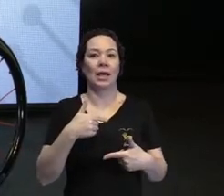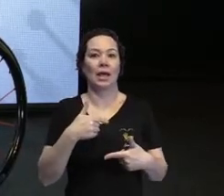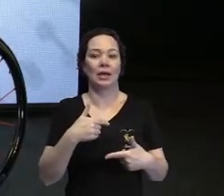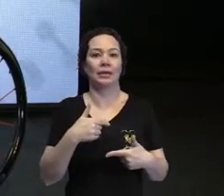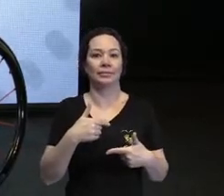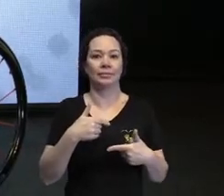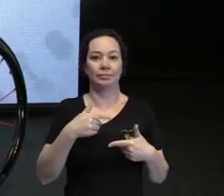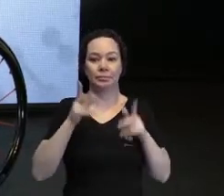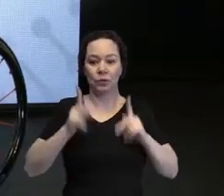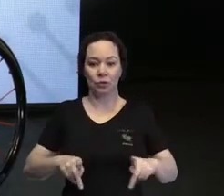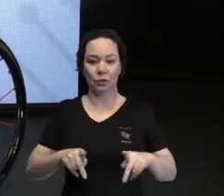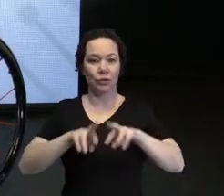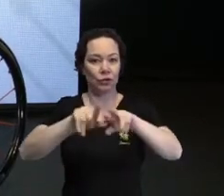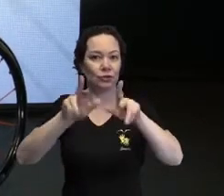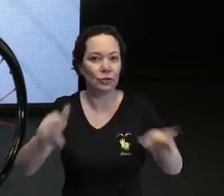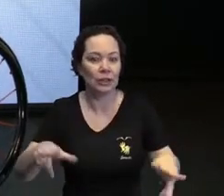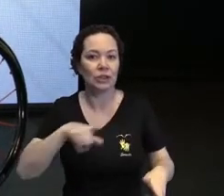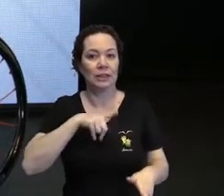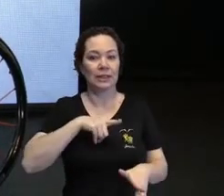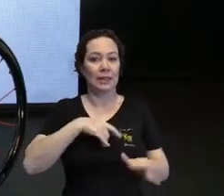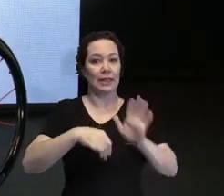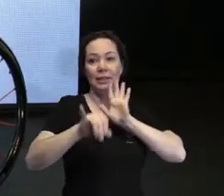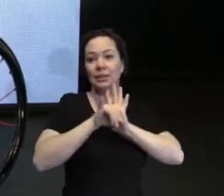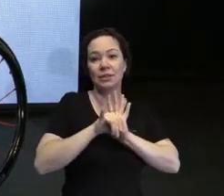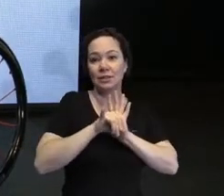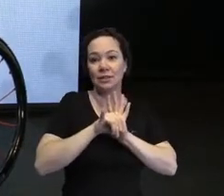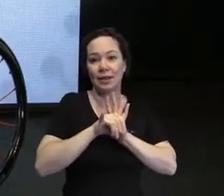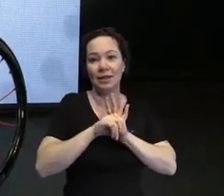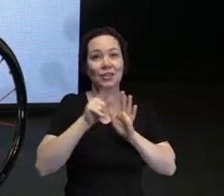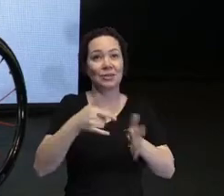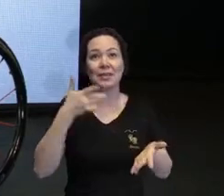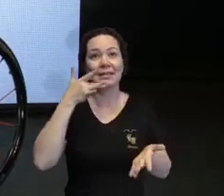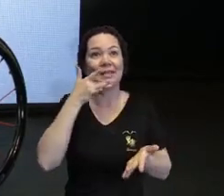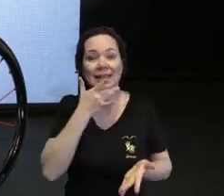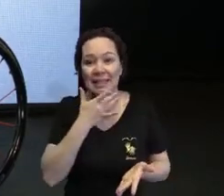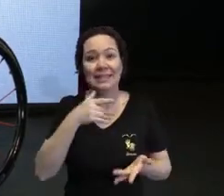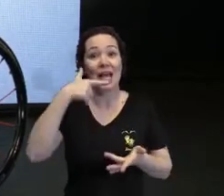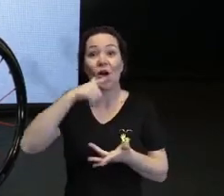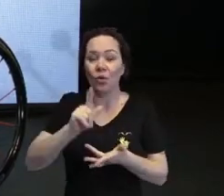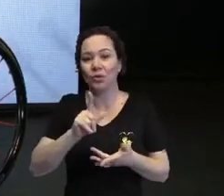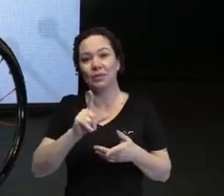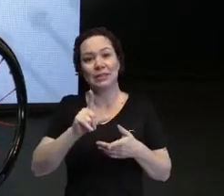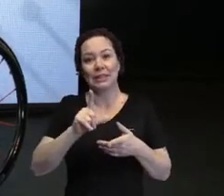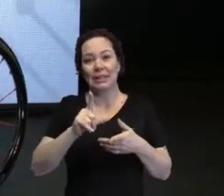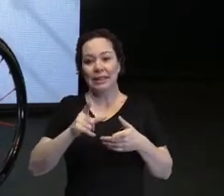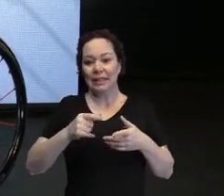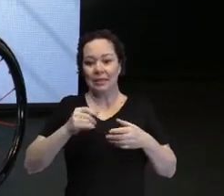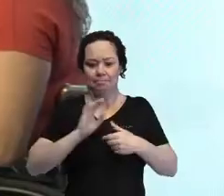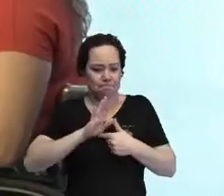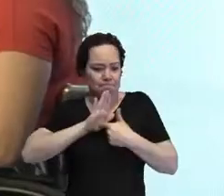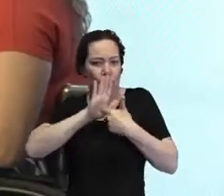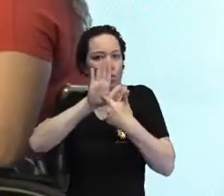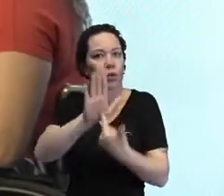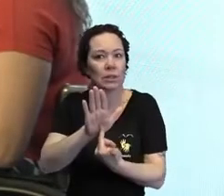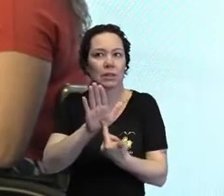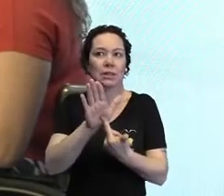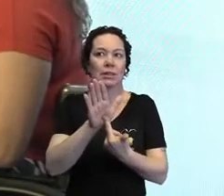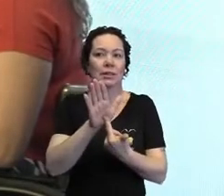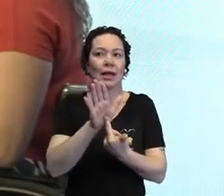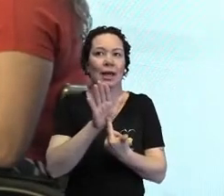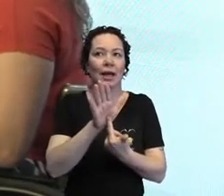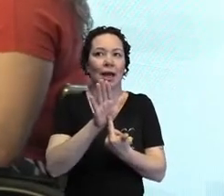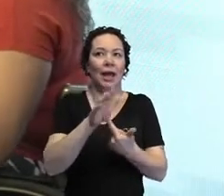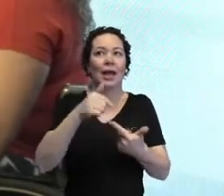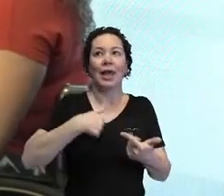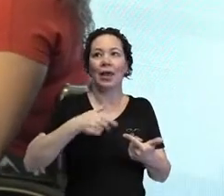diversos, diferentes, e temos uma identidade. E que delícia poder expressar isso de alguma forma. Eu, por